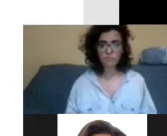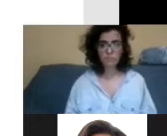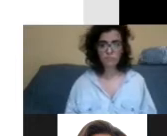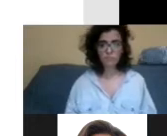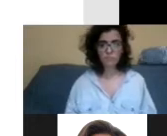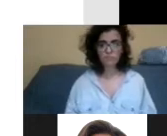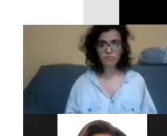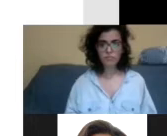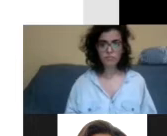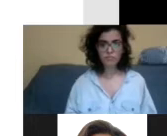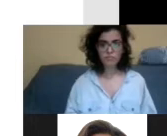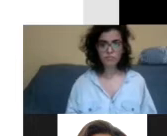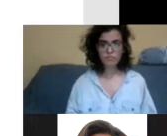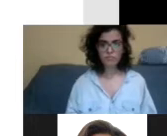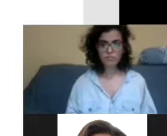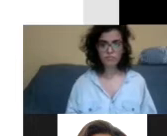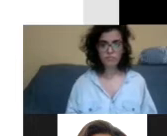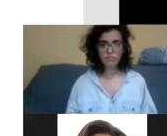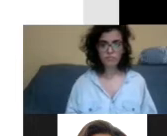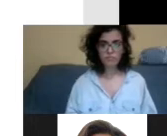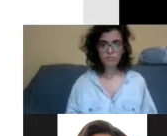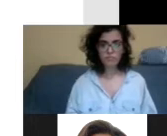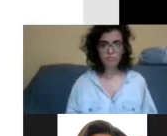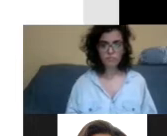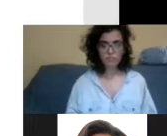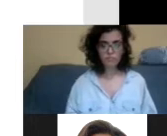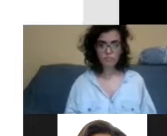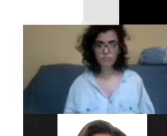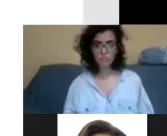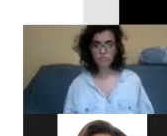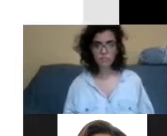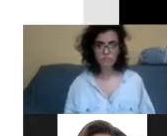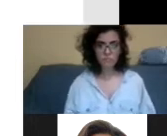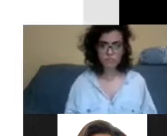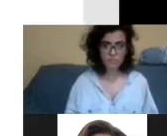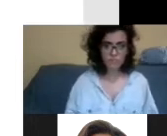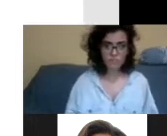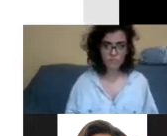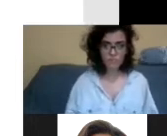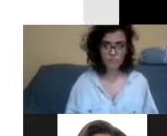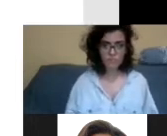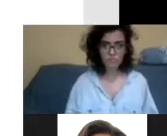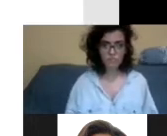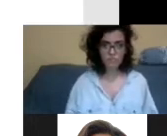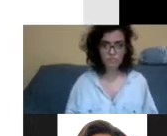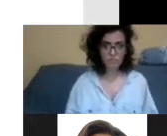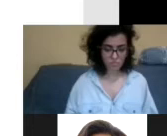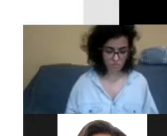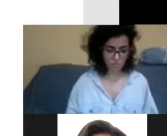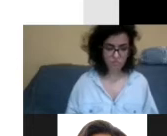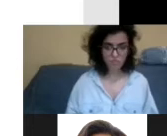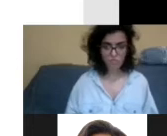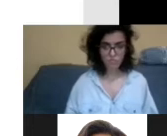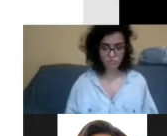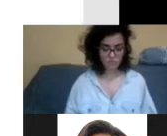representantes do seu grupo na equipe, né? Esse público pode incluir pessoas com deficiência, suas famílias, ativistas,